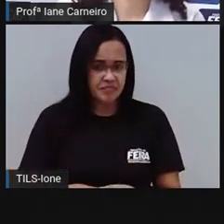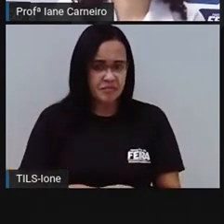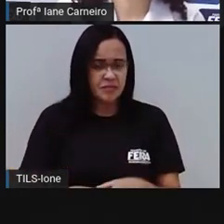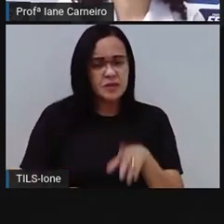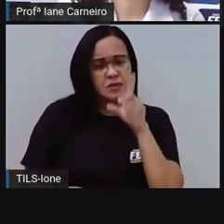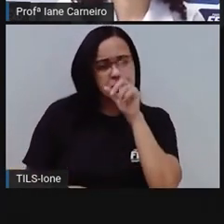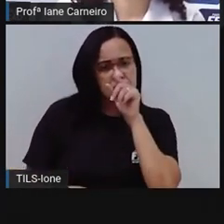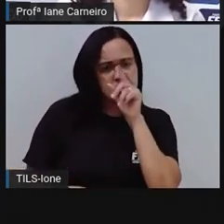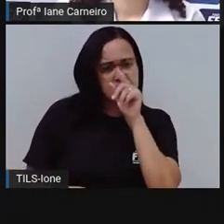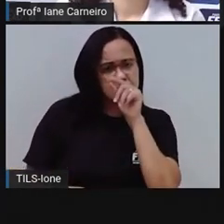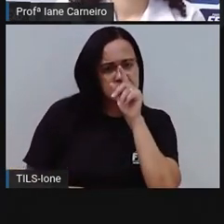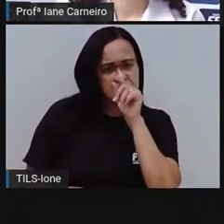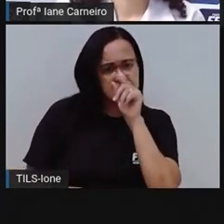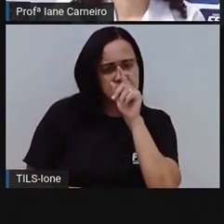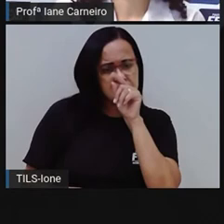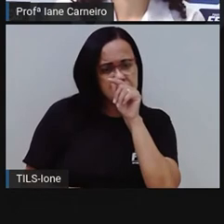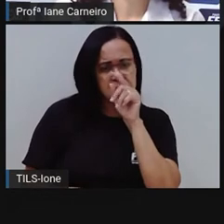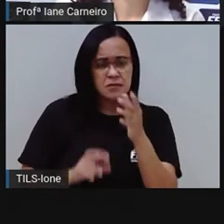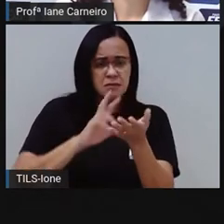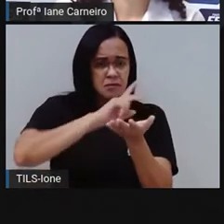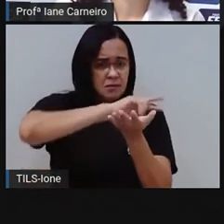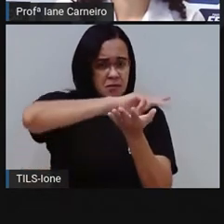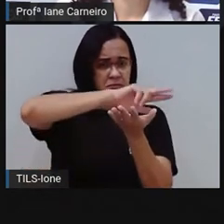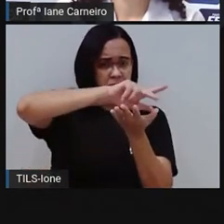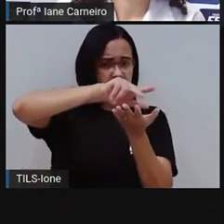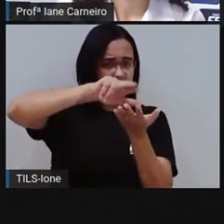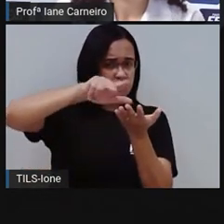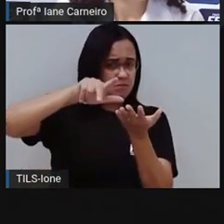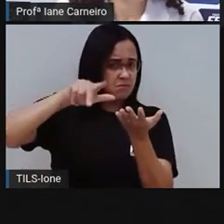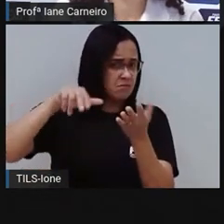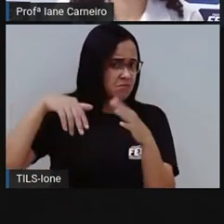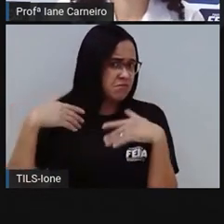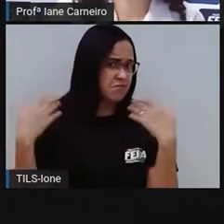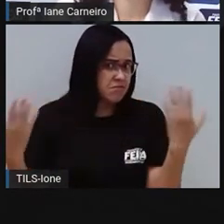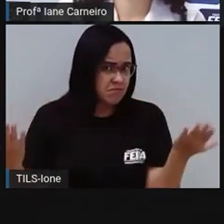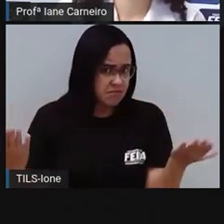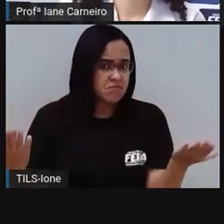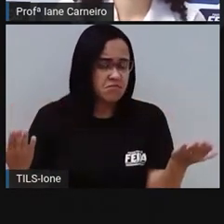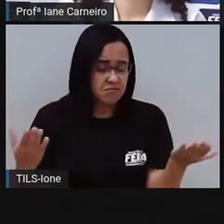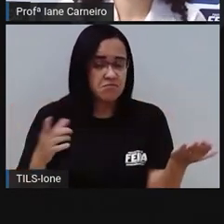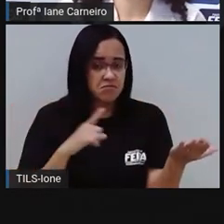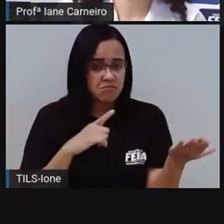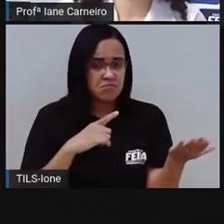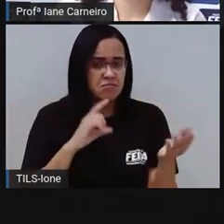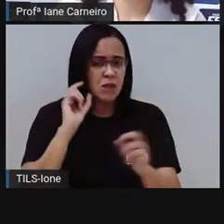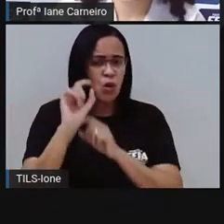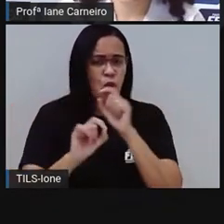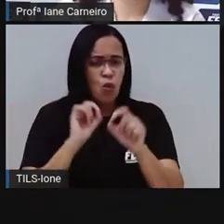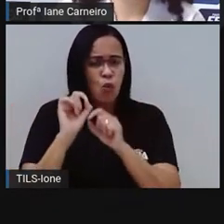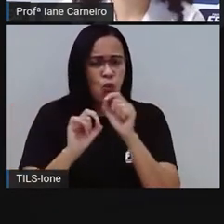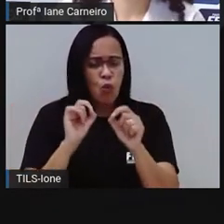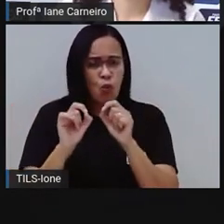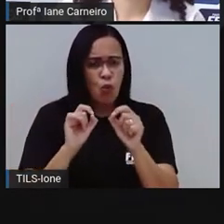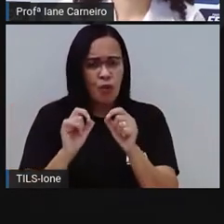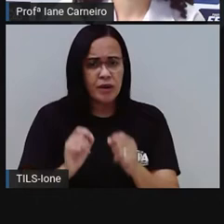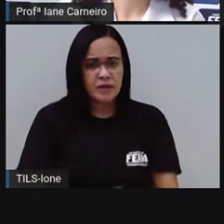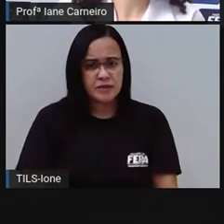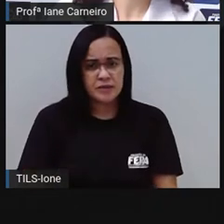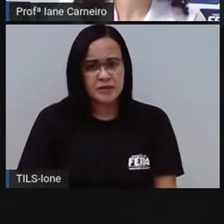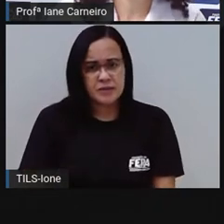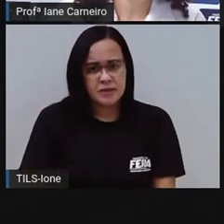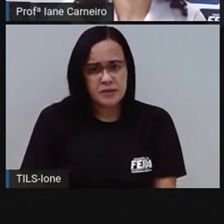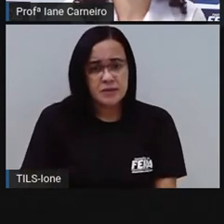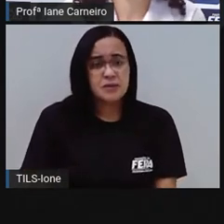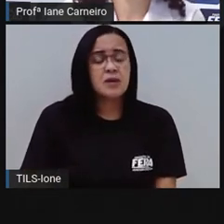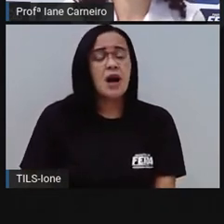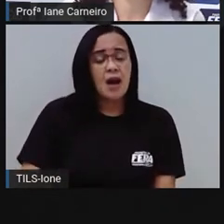Passarinho, periquito, galinha, serapato, ganso. Será que é algum desses? Vamos ver? É